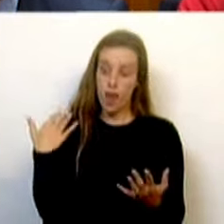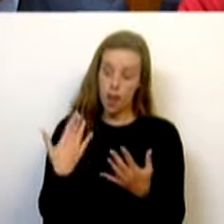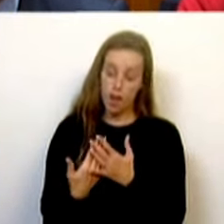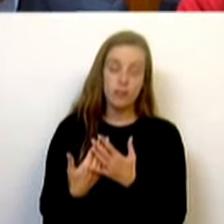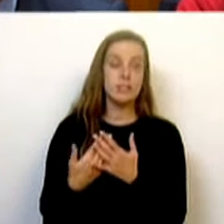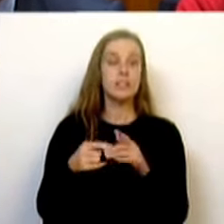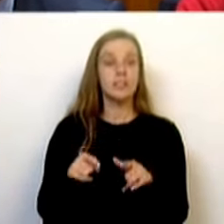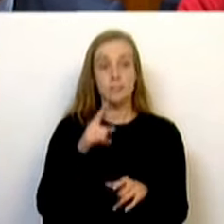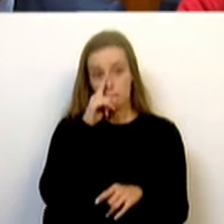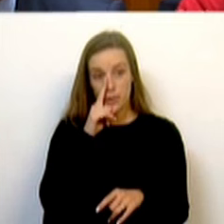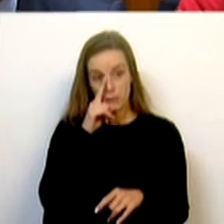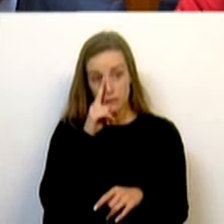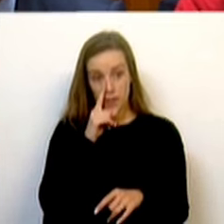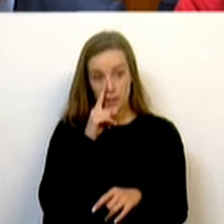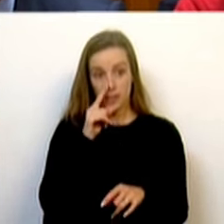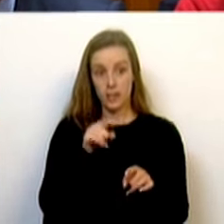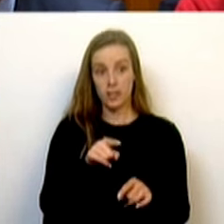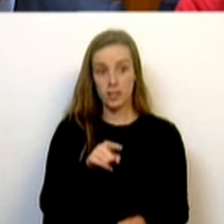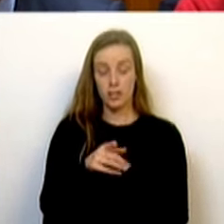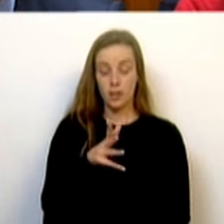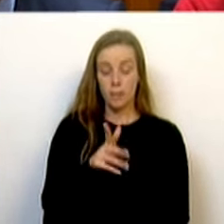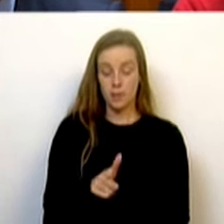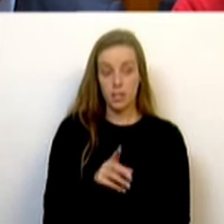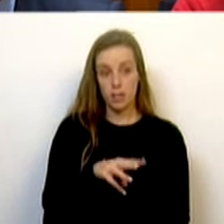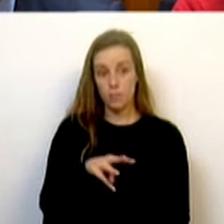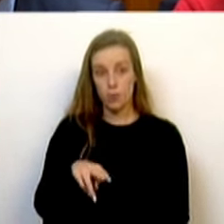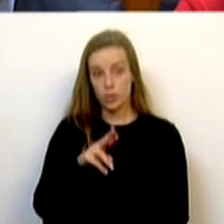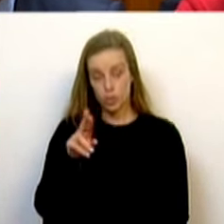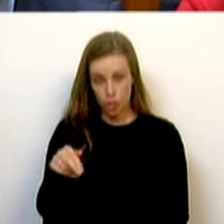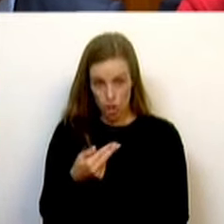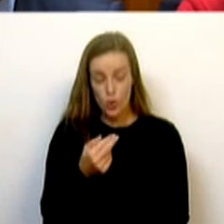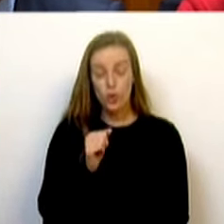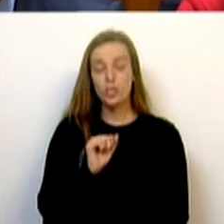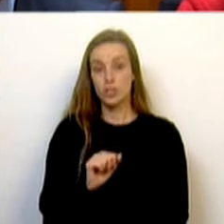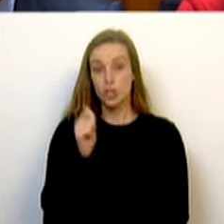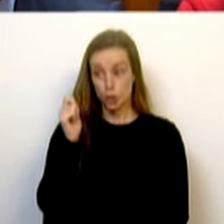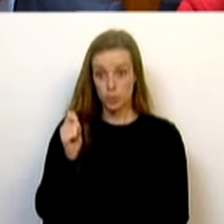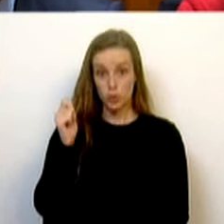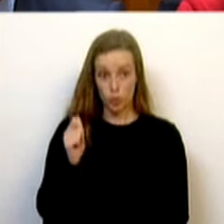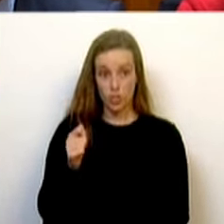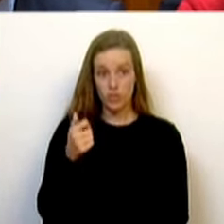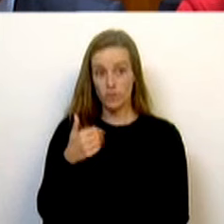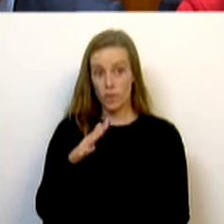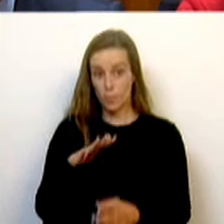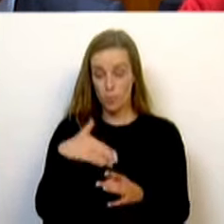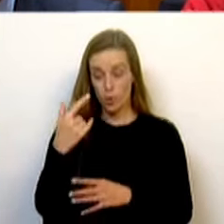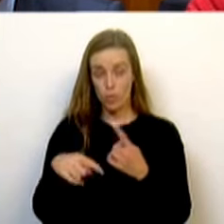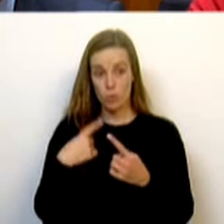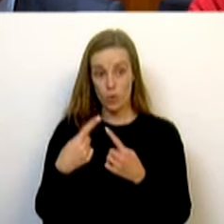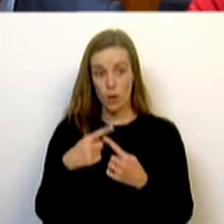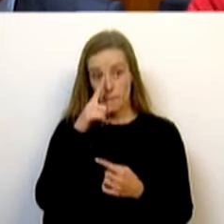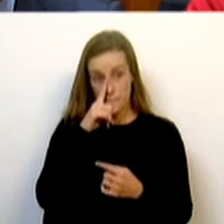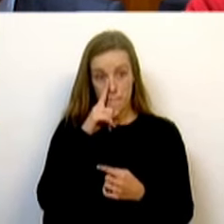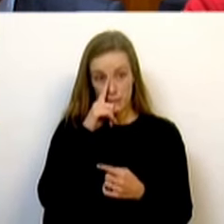mentira, o corte dos 1.000 milhões de euros das pensões, também vão para o ano perceber como é